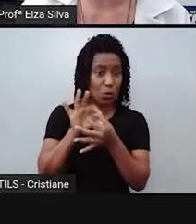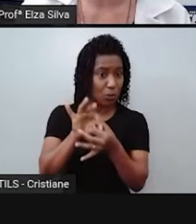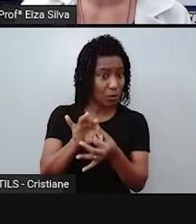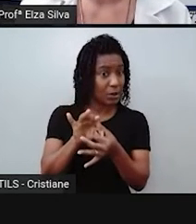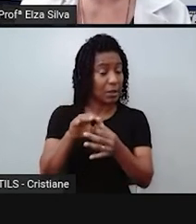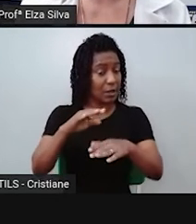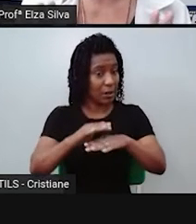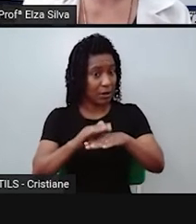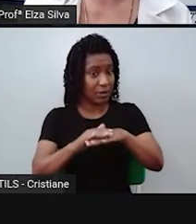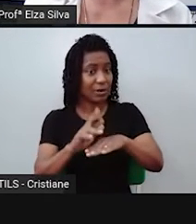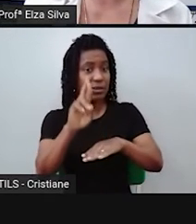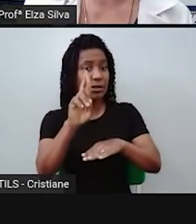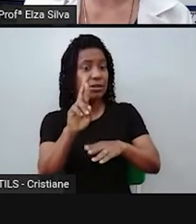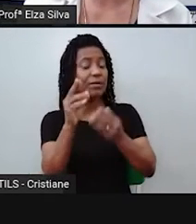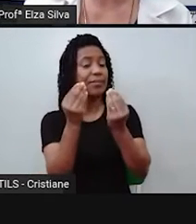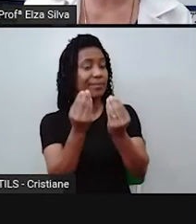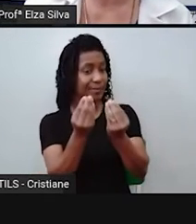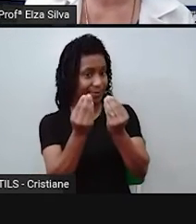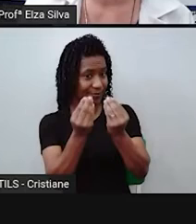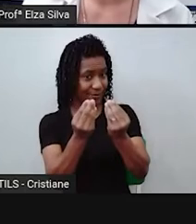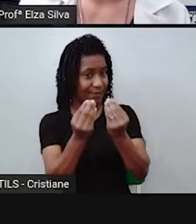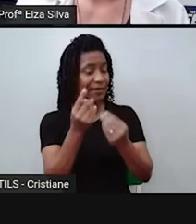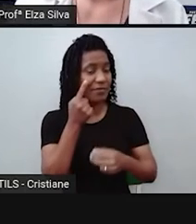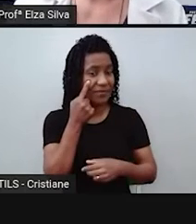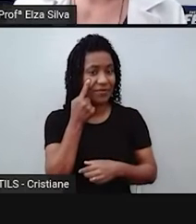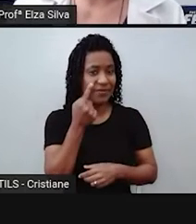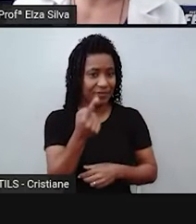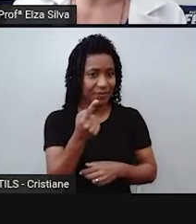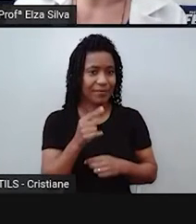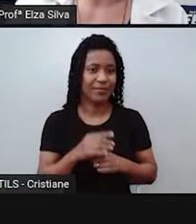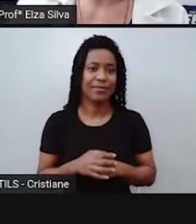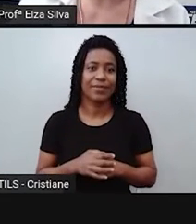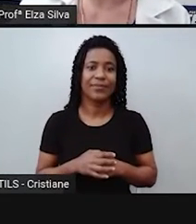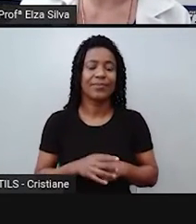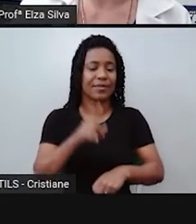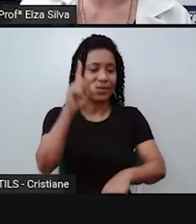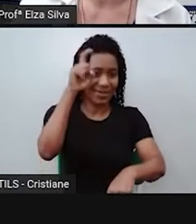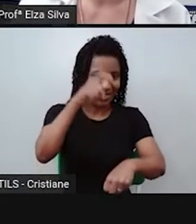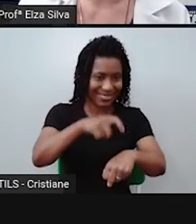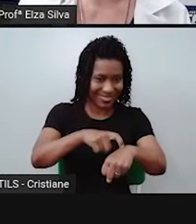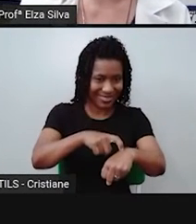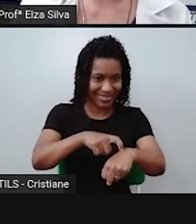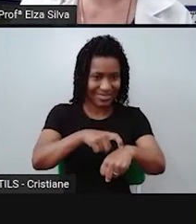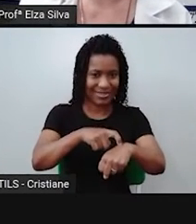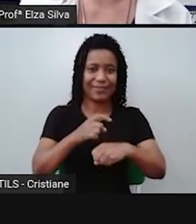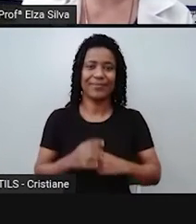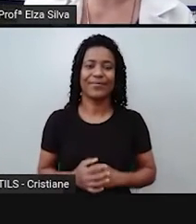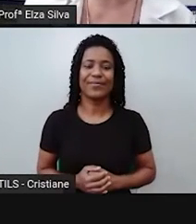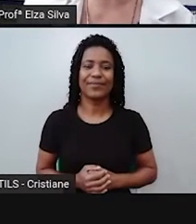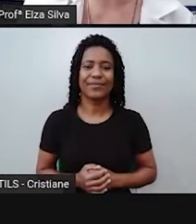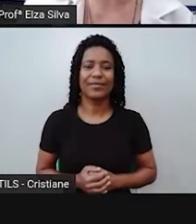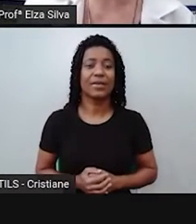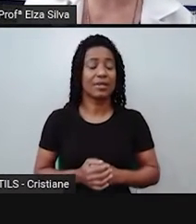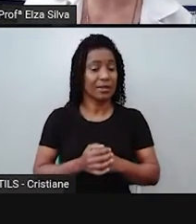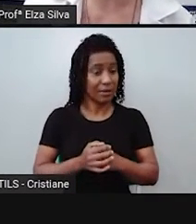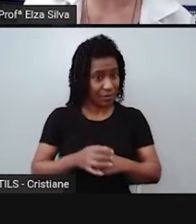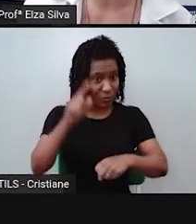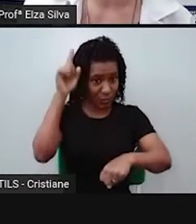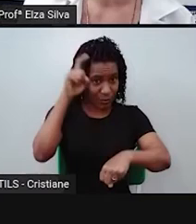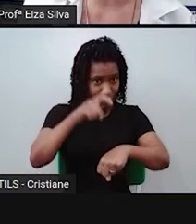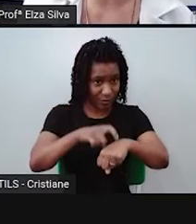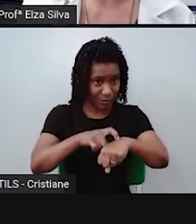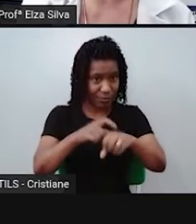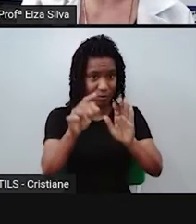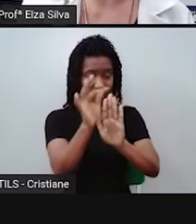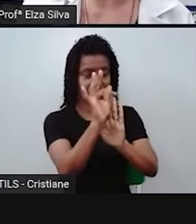texto. Então, vejamos alguns. Time, tempo. Toda vez que você quiser no seu texto